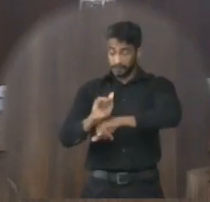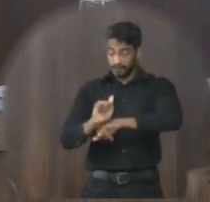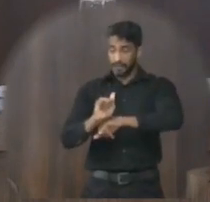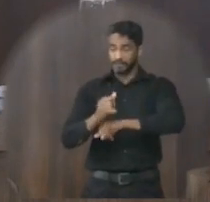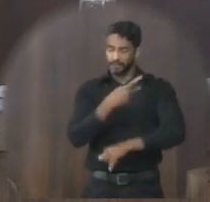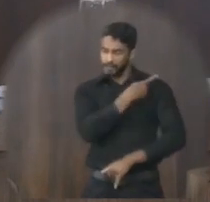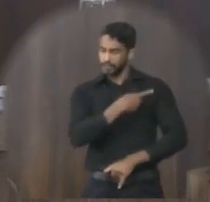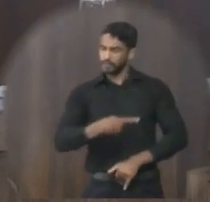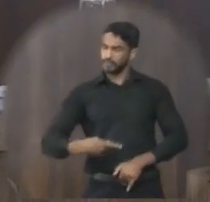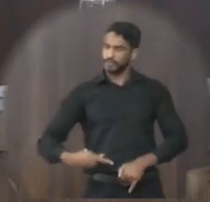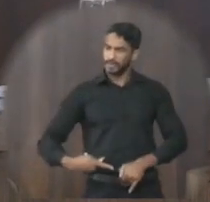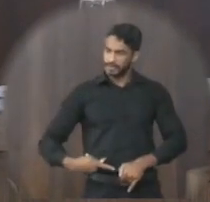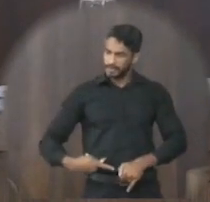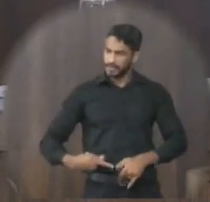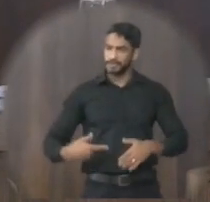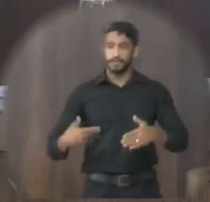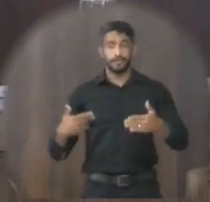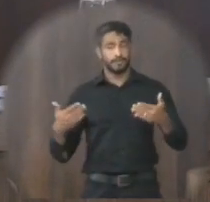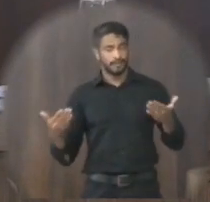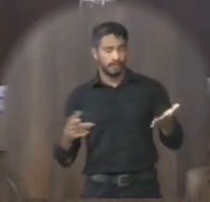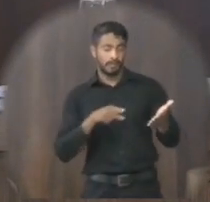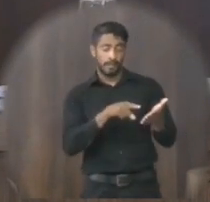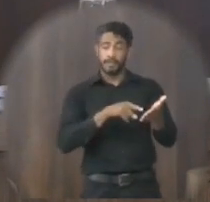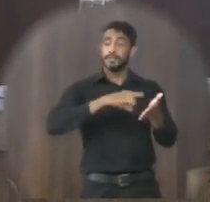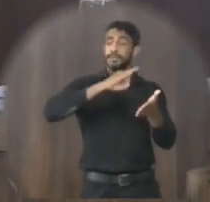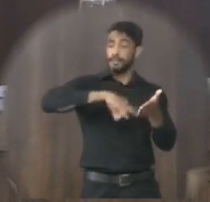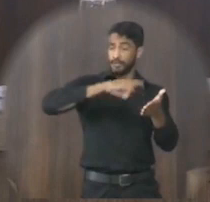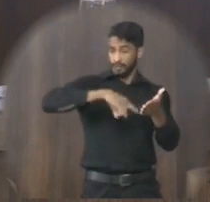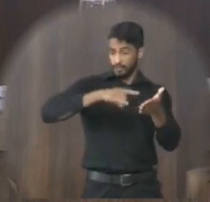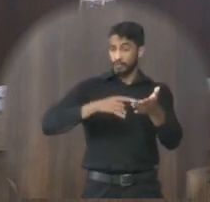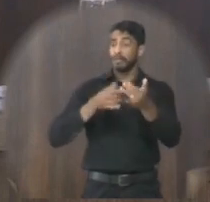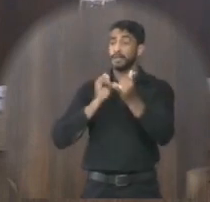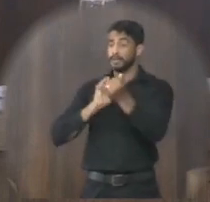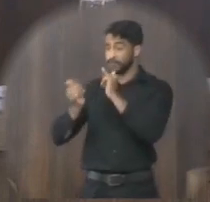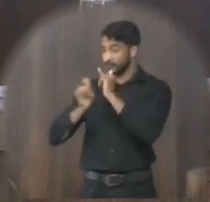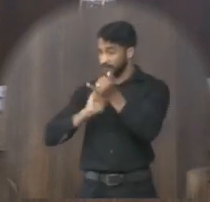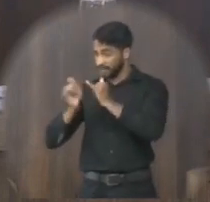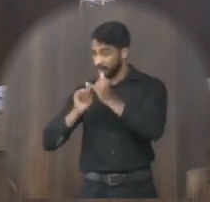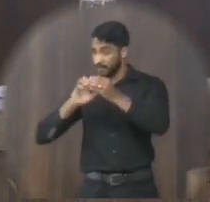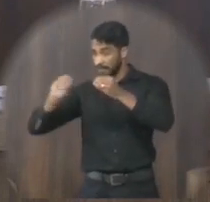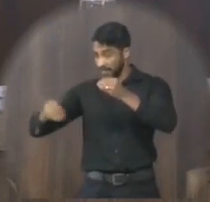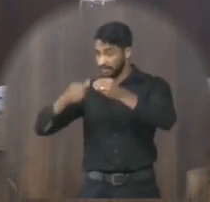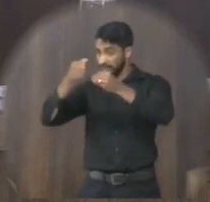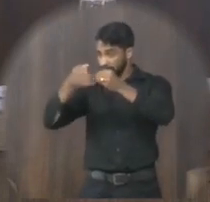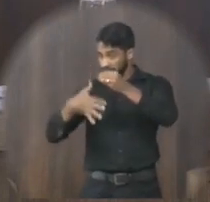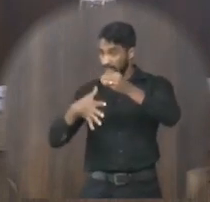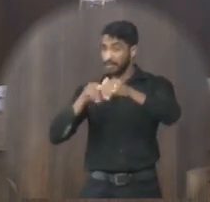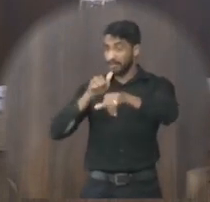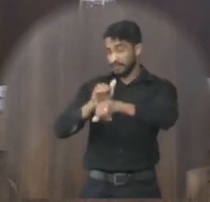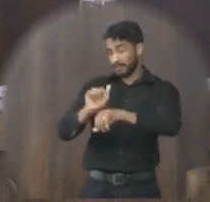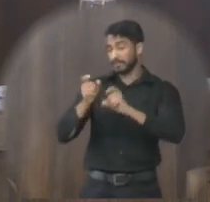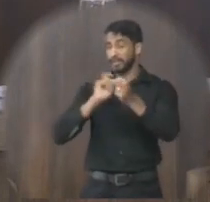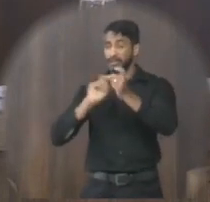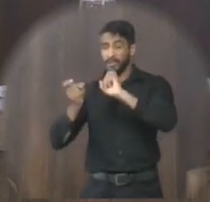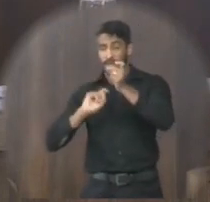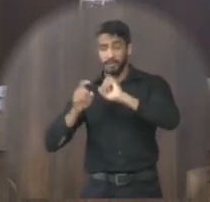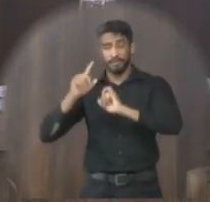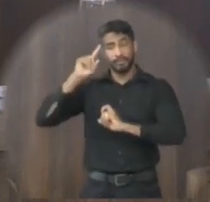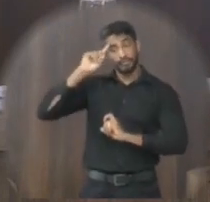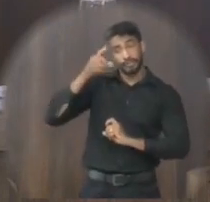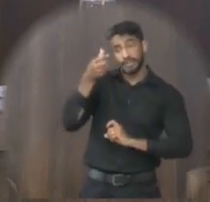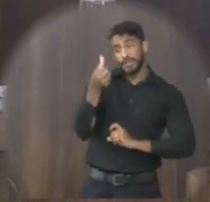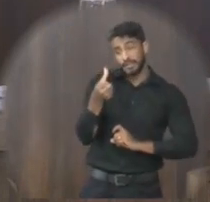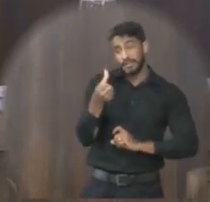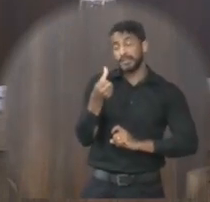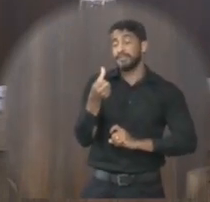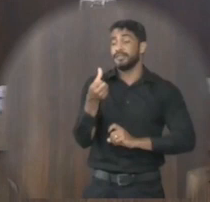Excelentíssimo senhor presidente Venho por meio deste instrumento Justificar a minha ausência Na reunião ordinária Deste dia